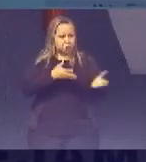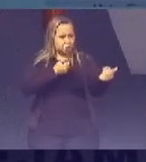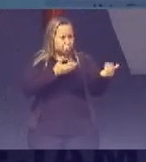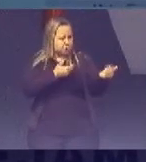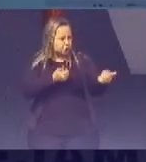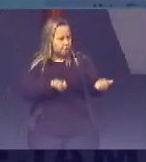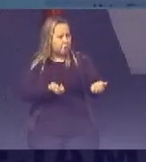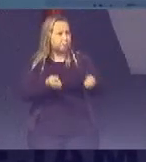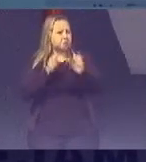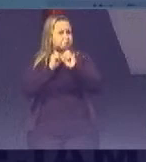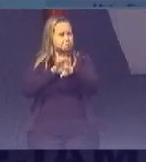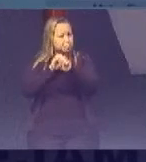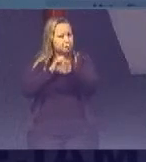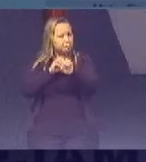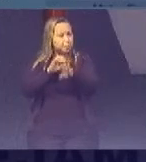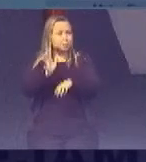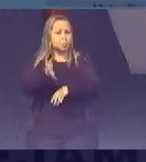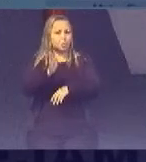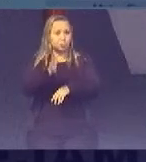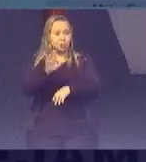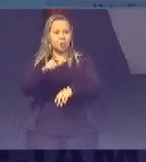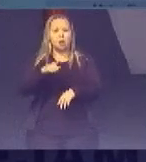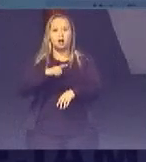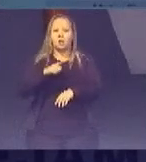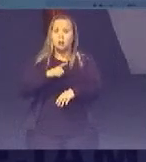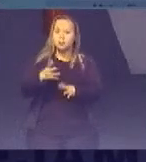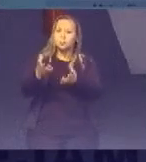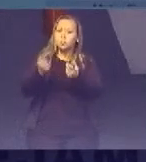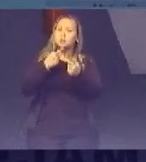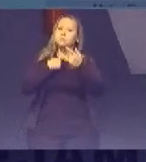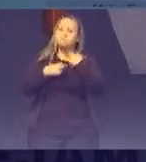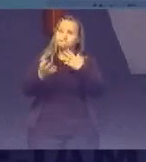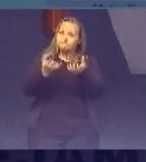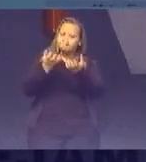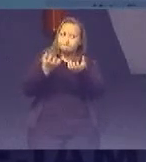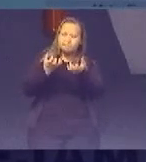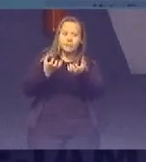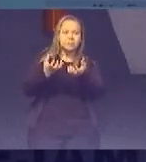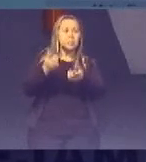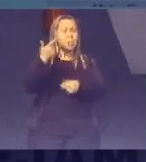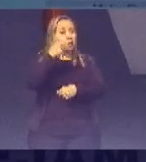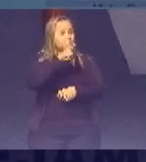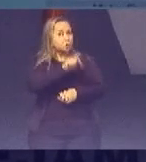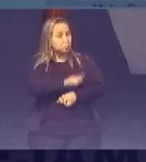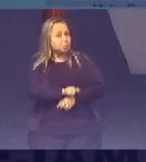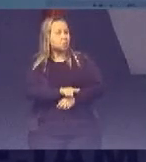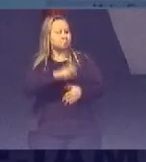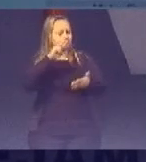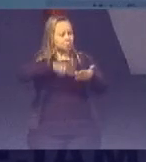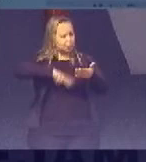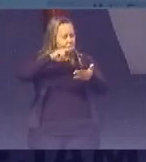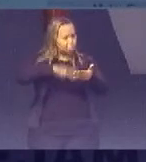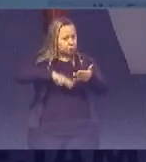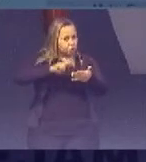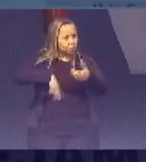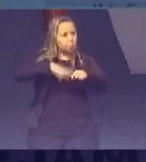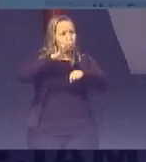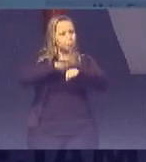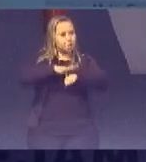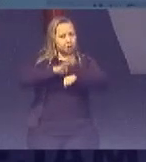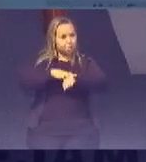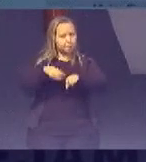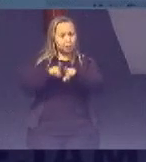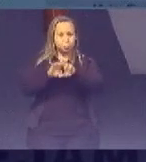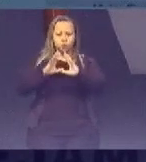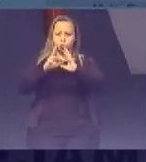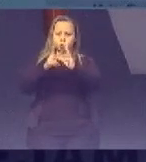Estejam alfabetizados Tendo adquiridos Conhecimentos básicos Em leitura Escrito e matemática Não apenas matemática